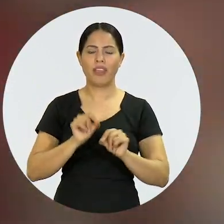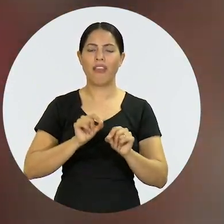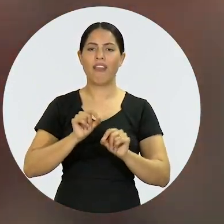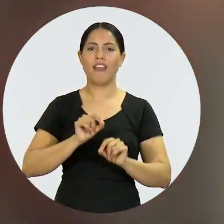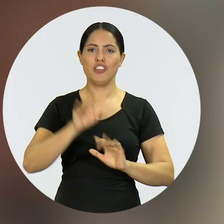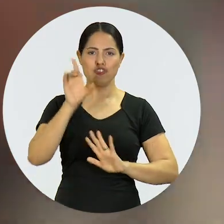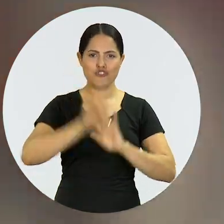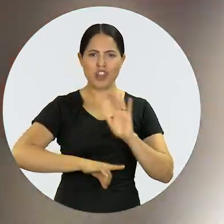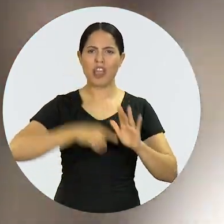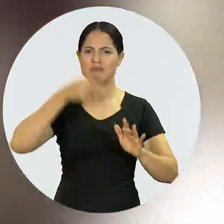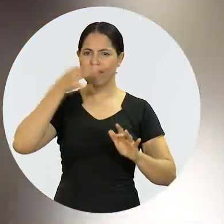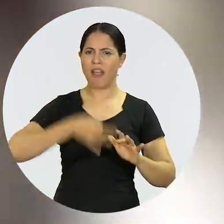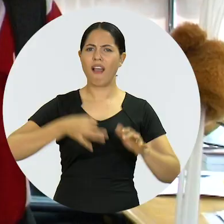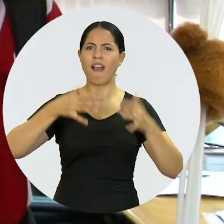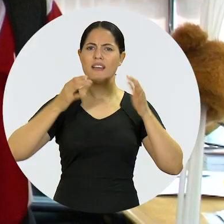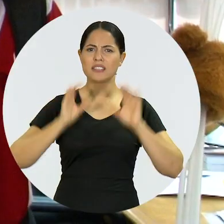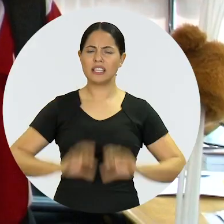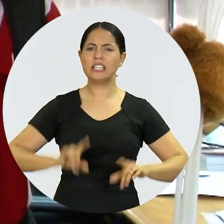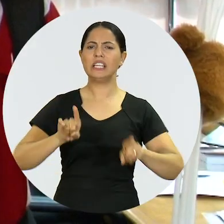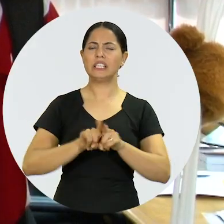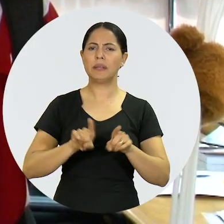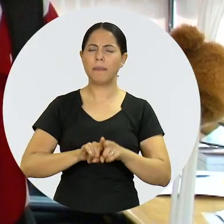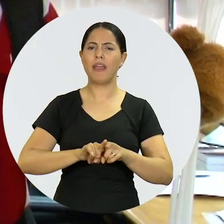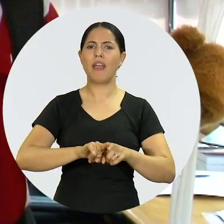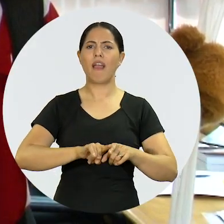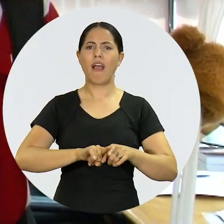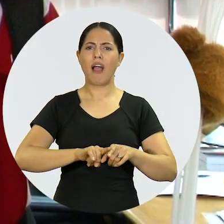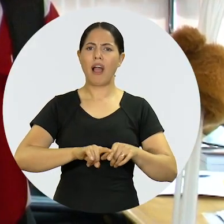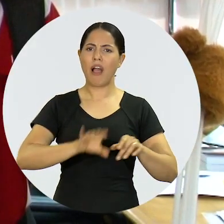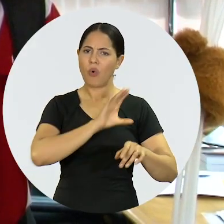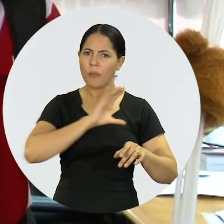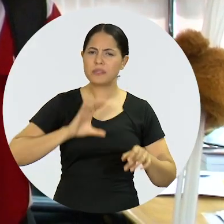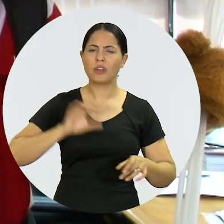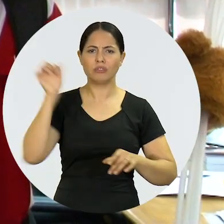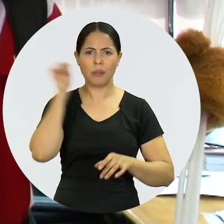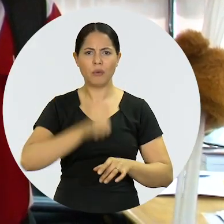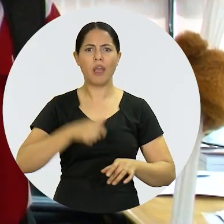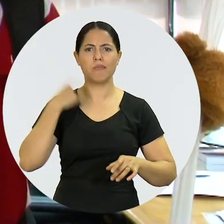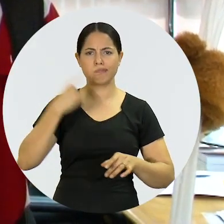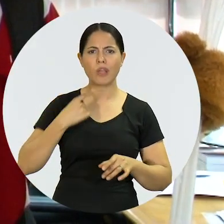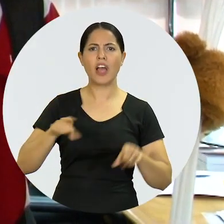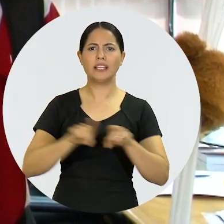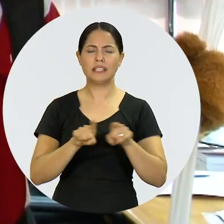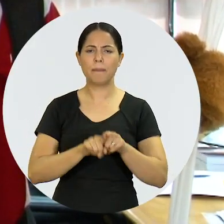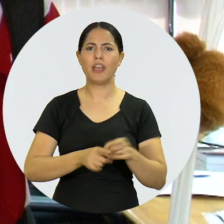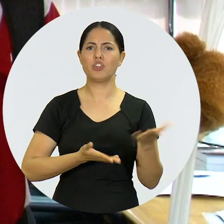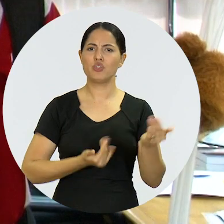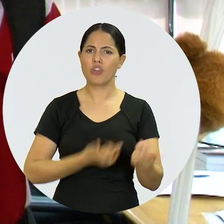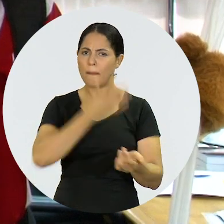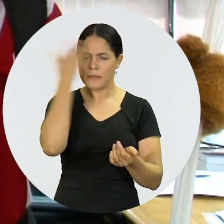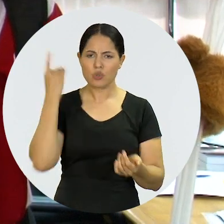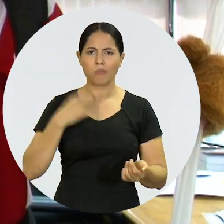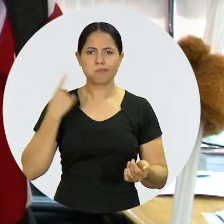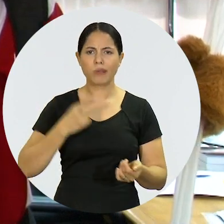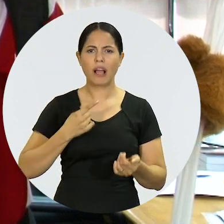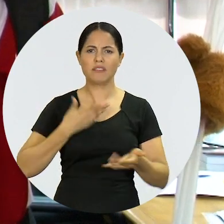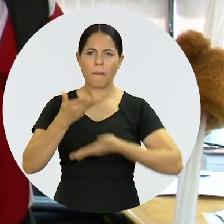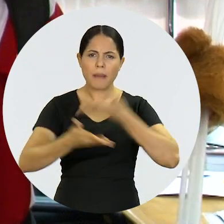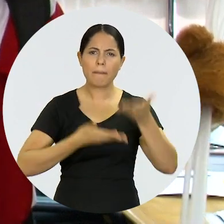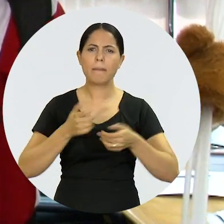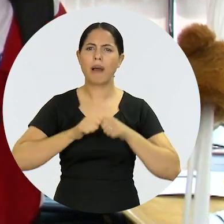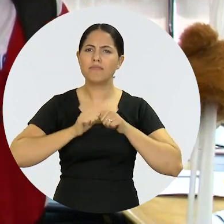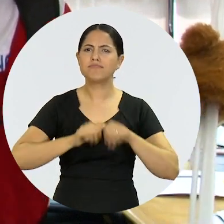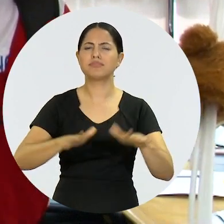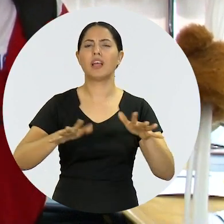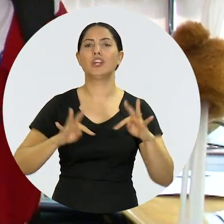Comissão de Defesa da Cidadania, vai também a Comissão da Mulher Advogada, a Comissão dos Jovens Advogados, ou seja, há uma